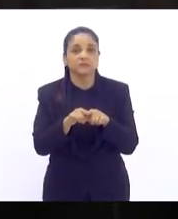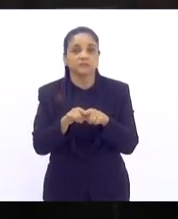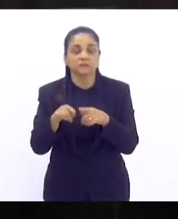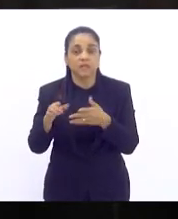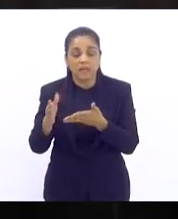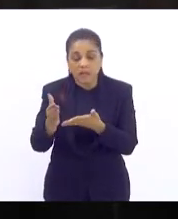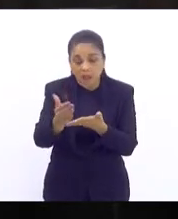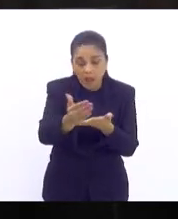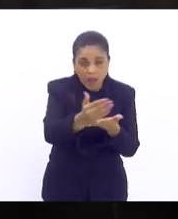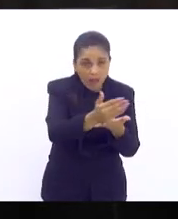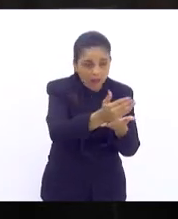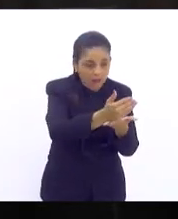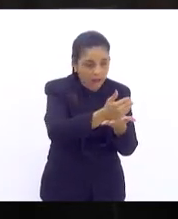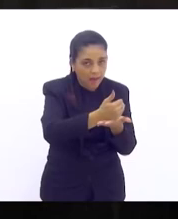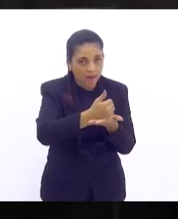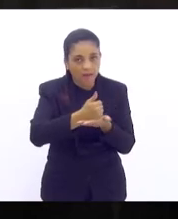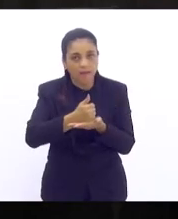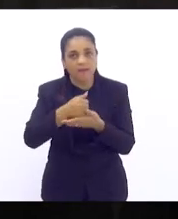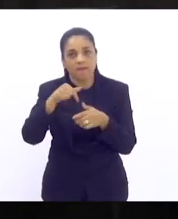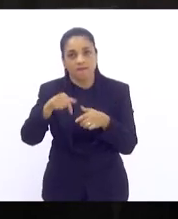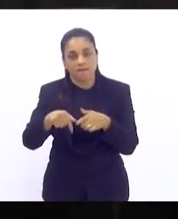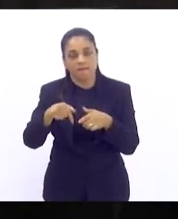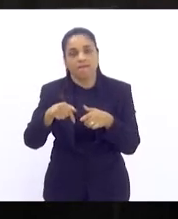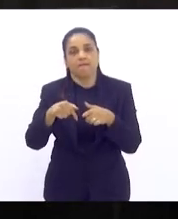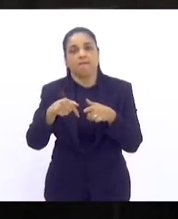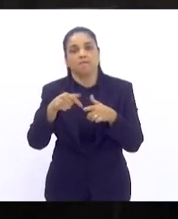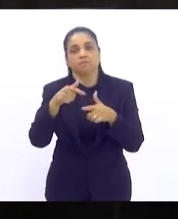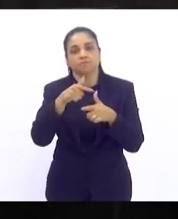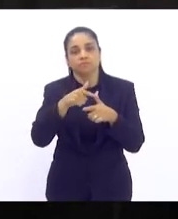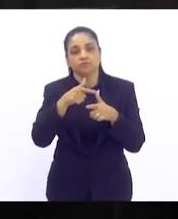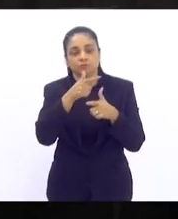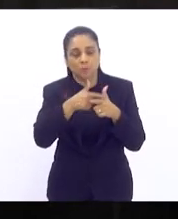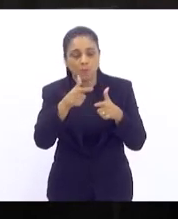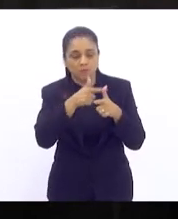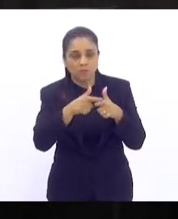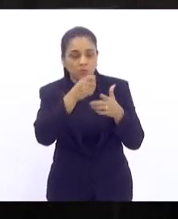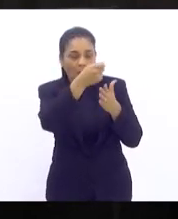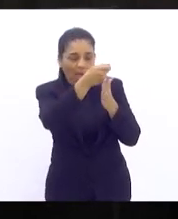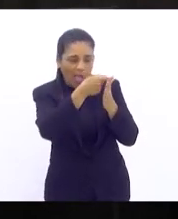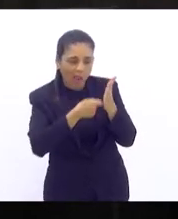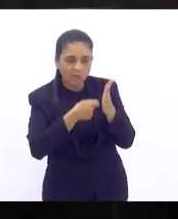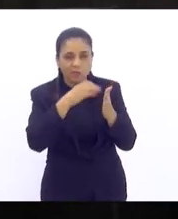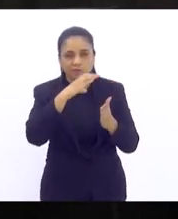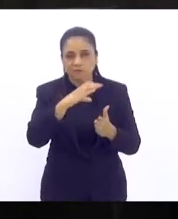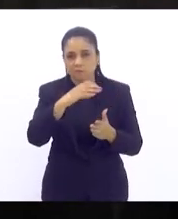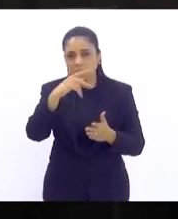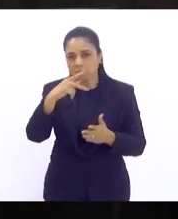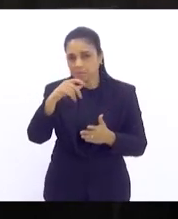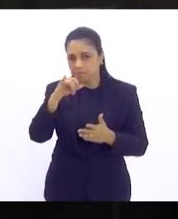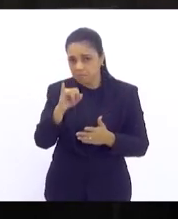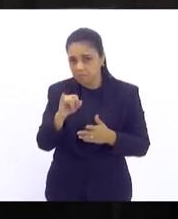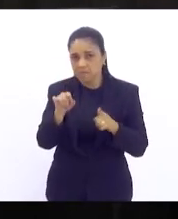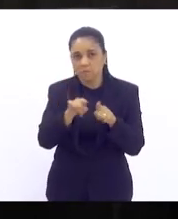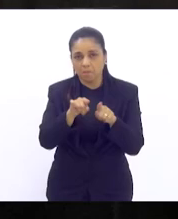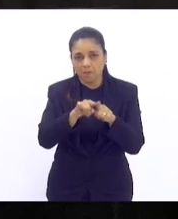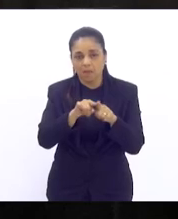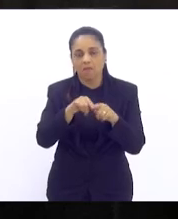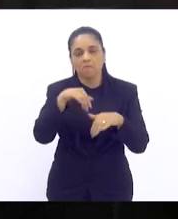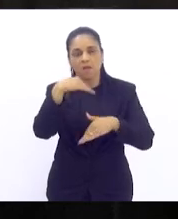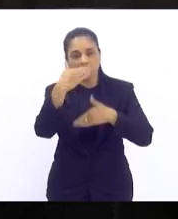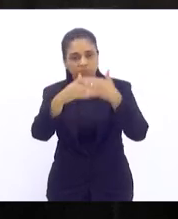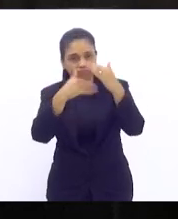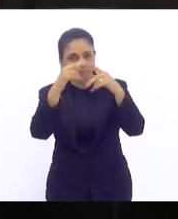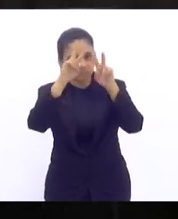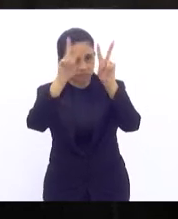proposições feitas aqui nessa casa do próprio relatório da CPI para que a gente possa avançar no